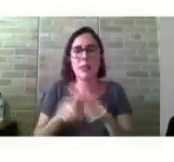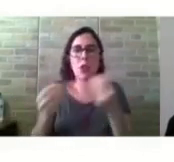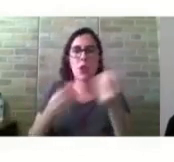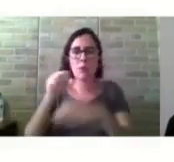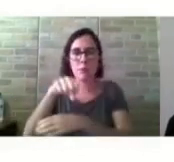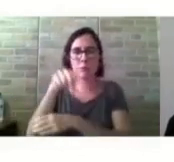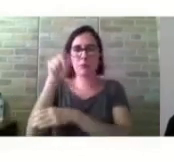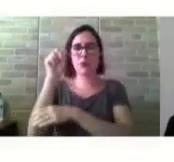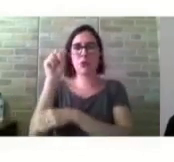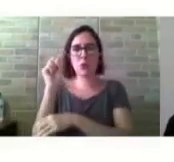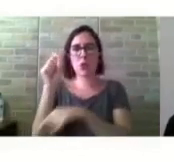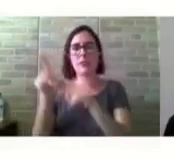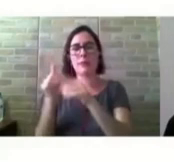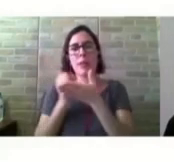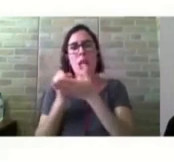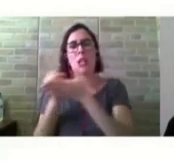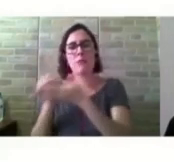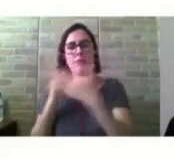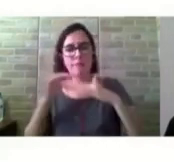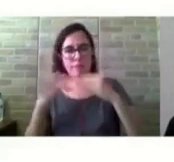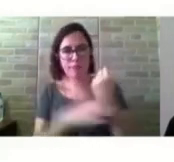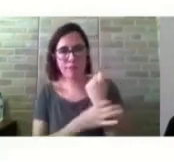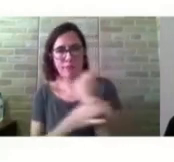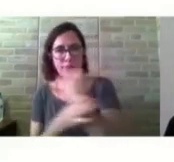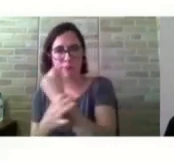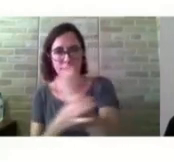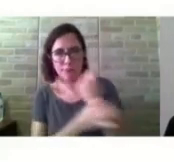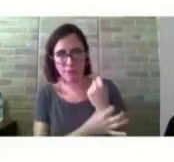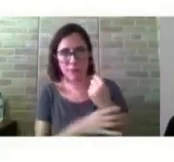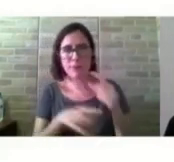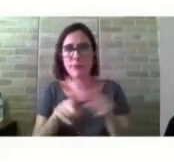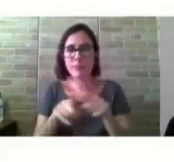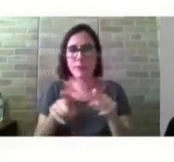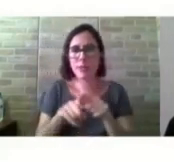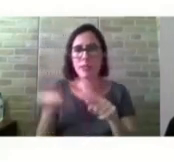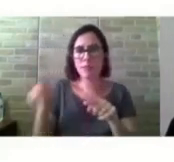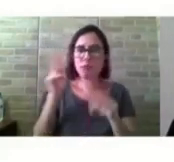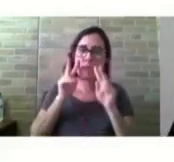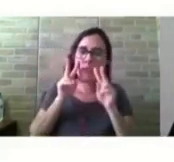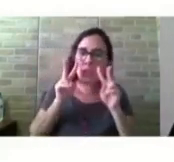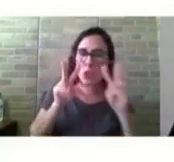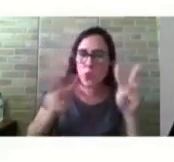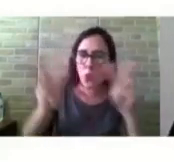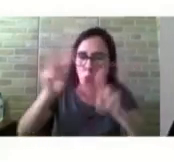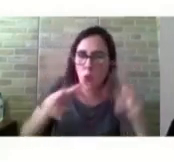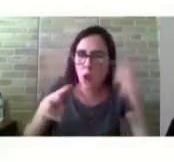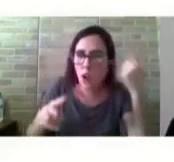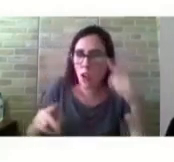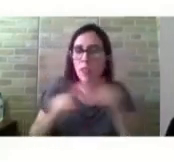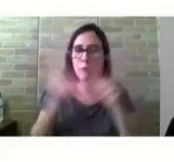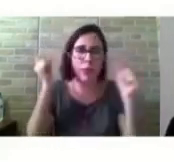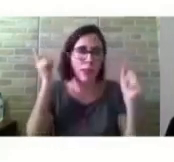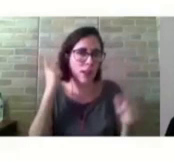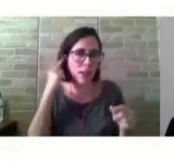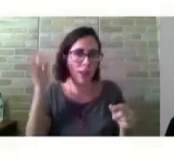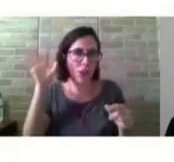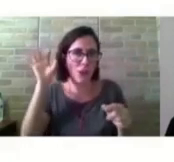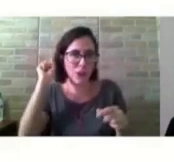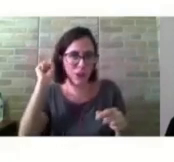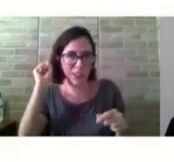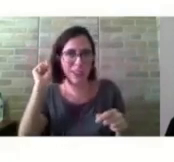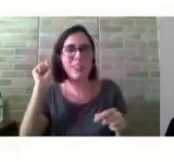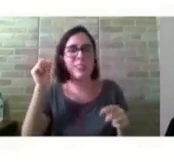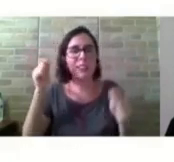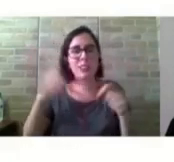auxílios de mobilidade, auxílios para ampliação da função visual, auditiva, adaptações de